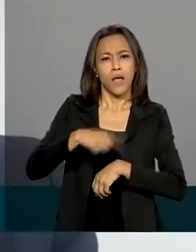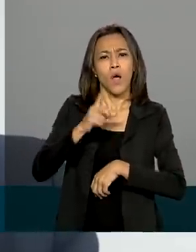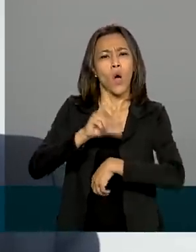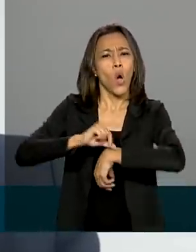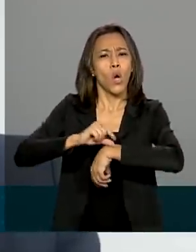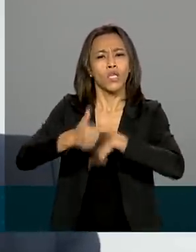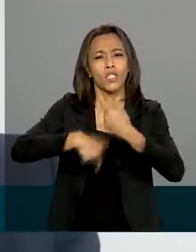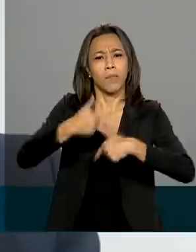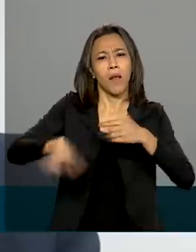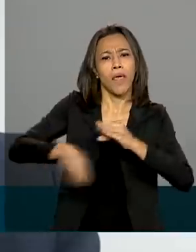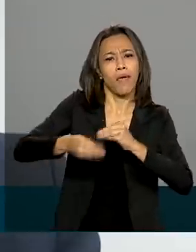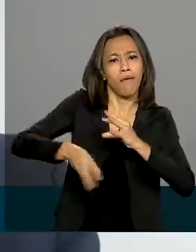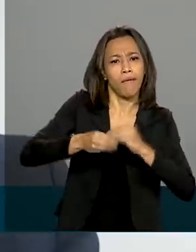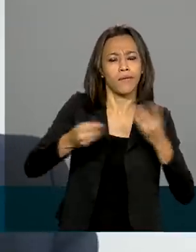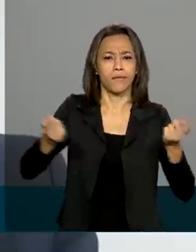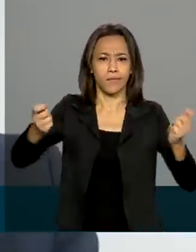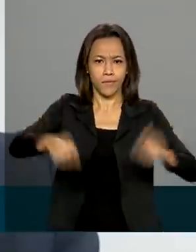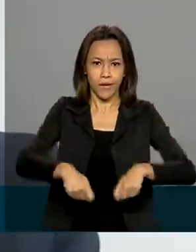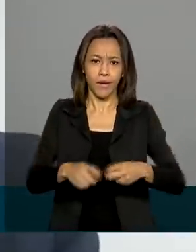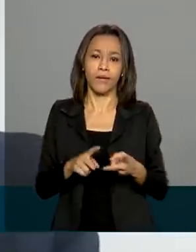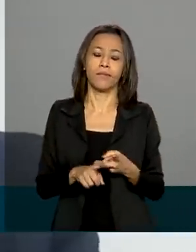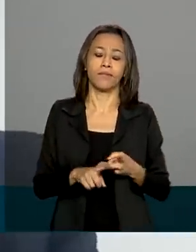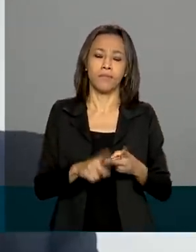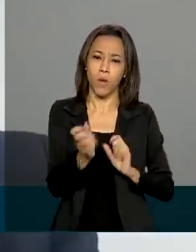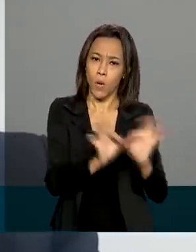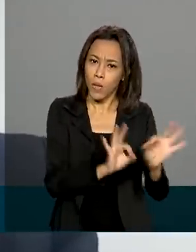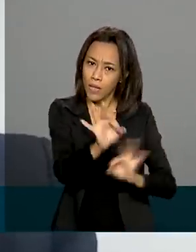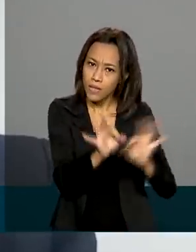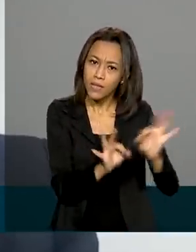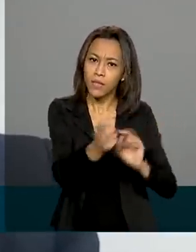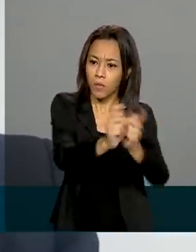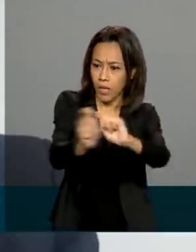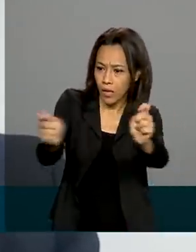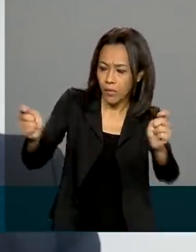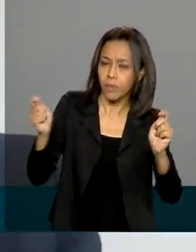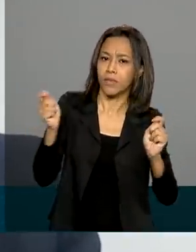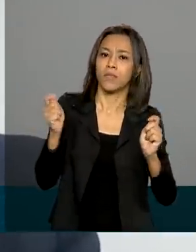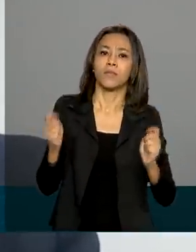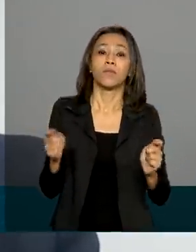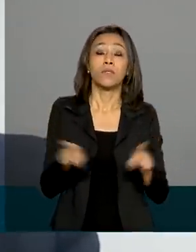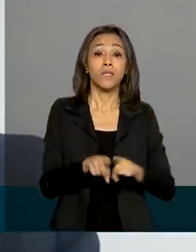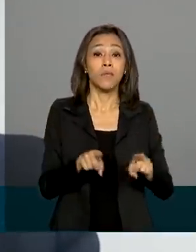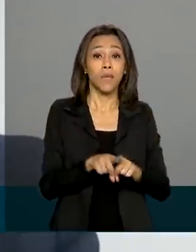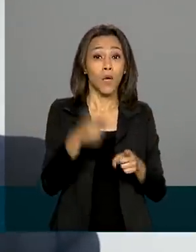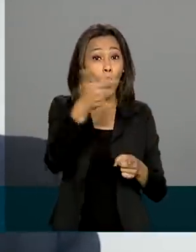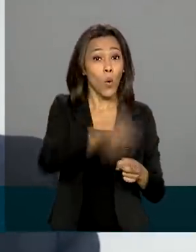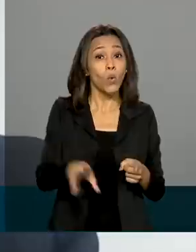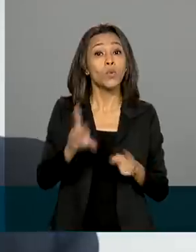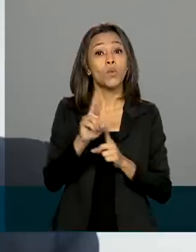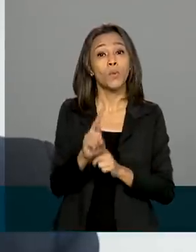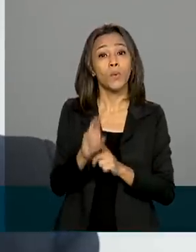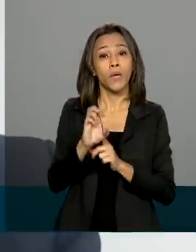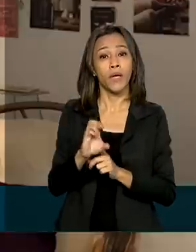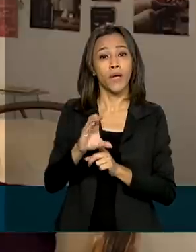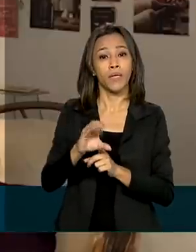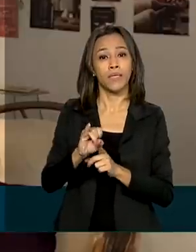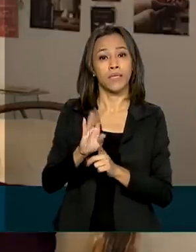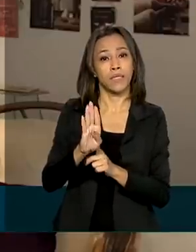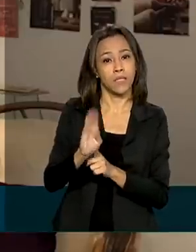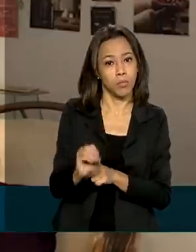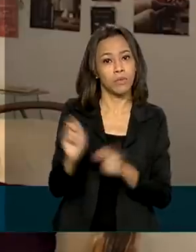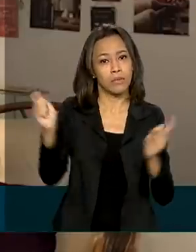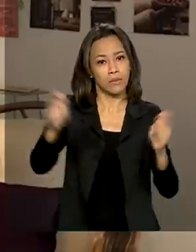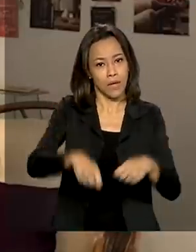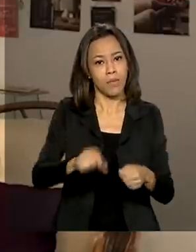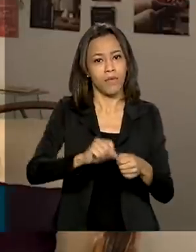folha, gerar as guias de pagamento dos tributos, gerar também os recibos para o próprio trabalhador. O E